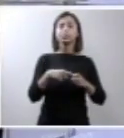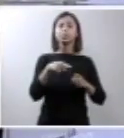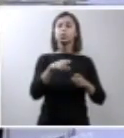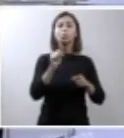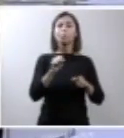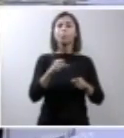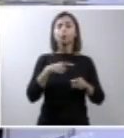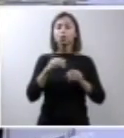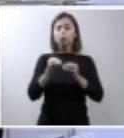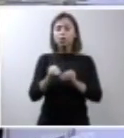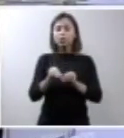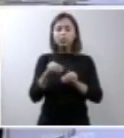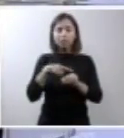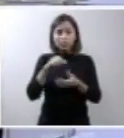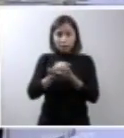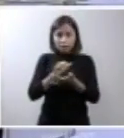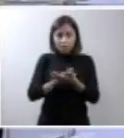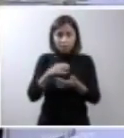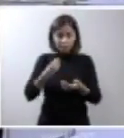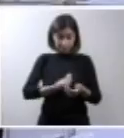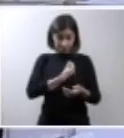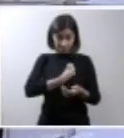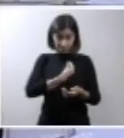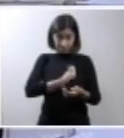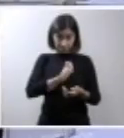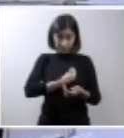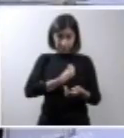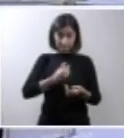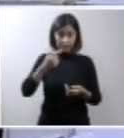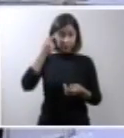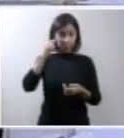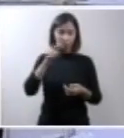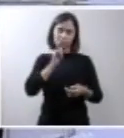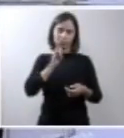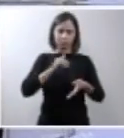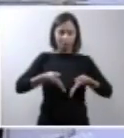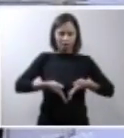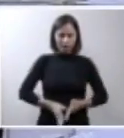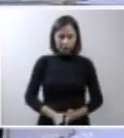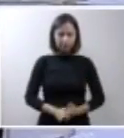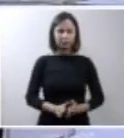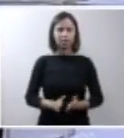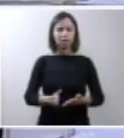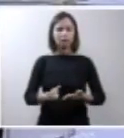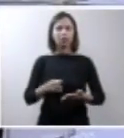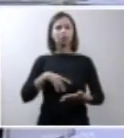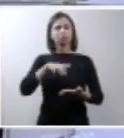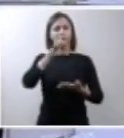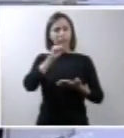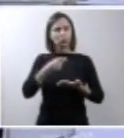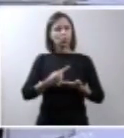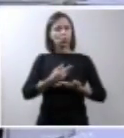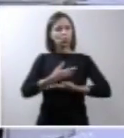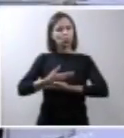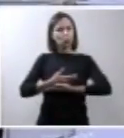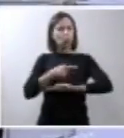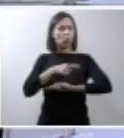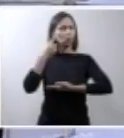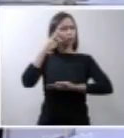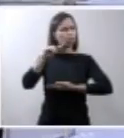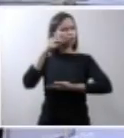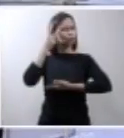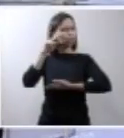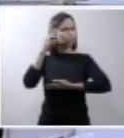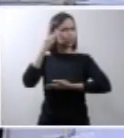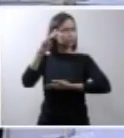que tenha mais de 7 dias de vida extrauterina por quê? porque nós precisamos ter condições técnicas